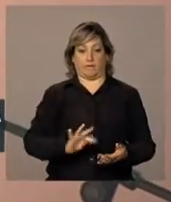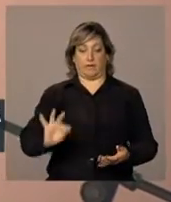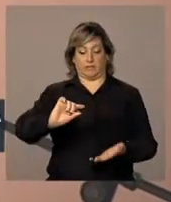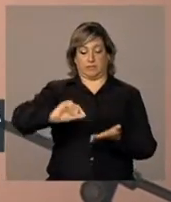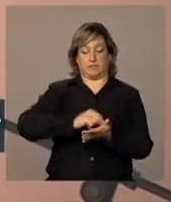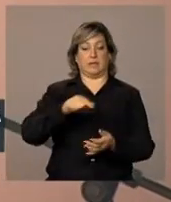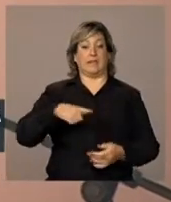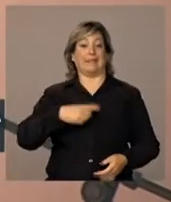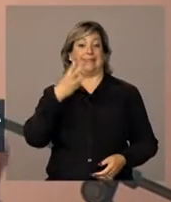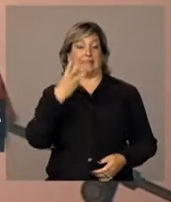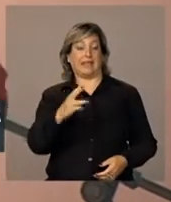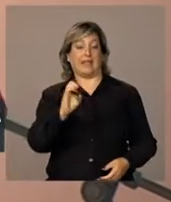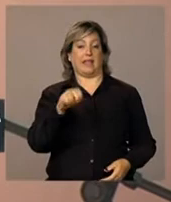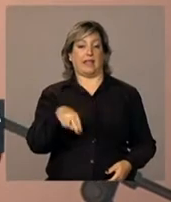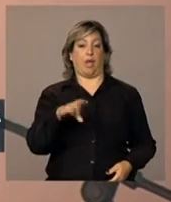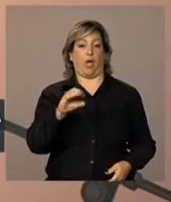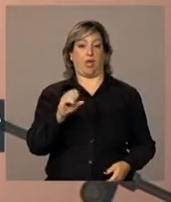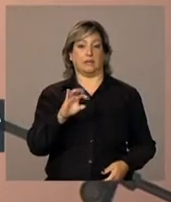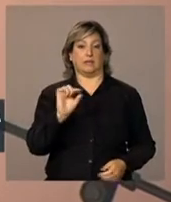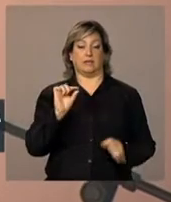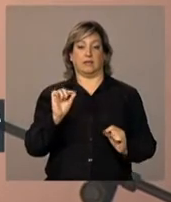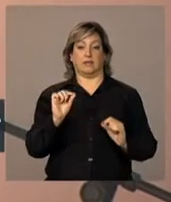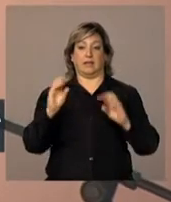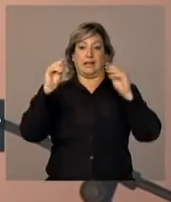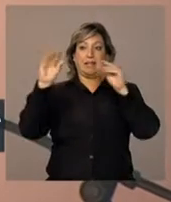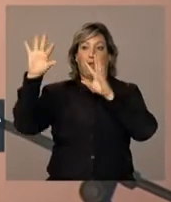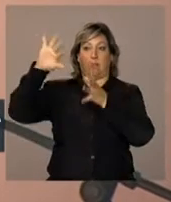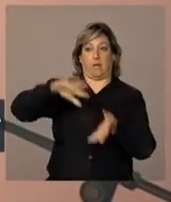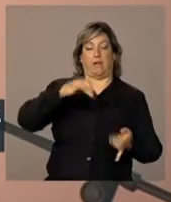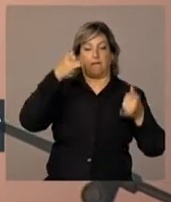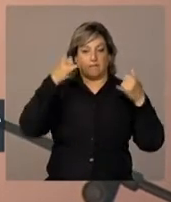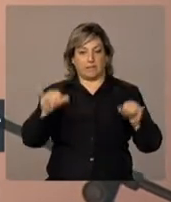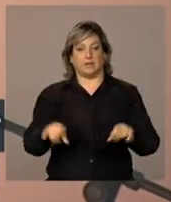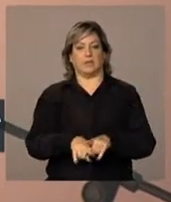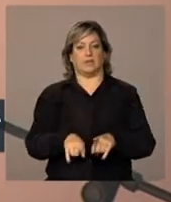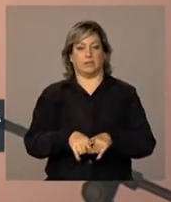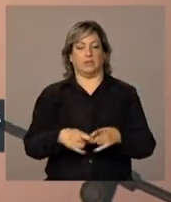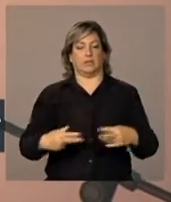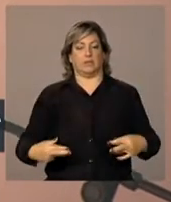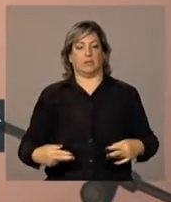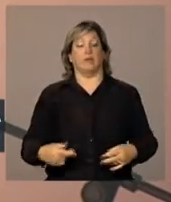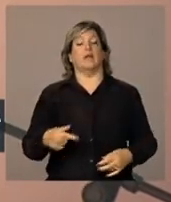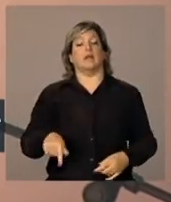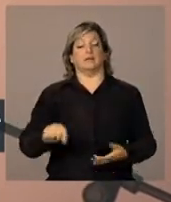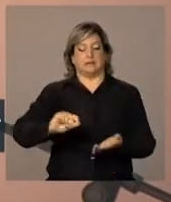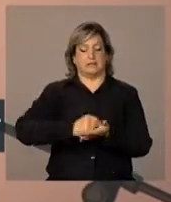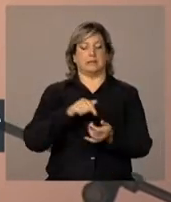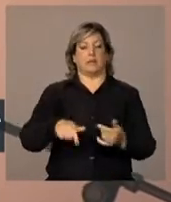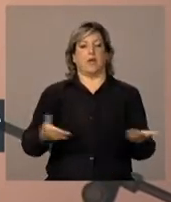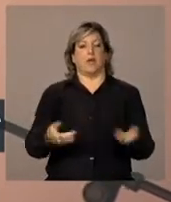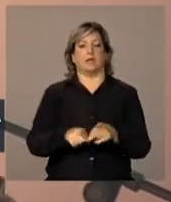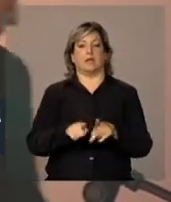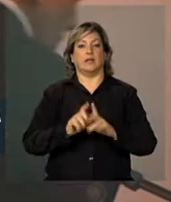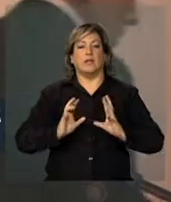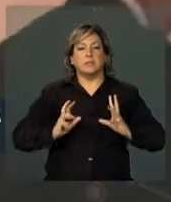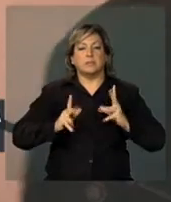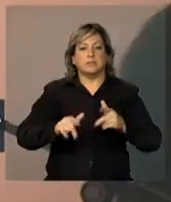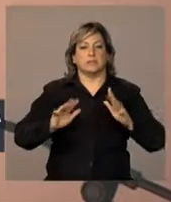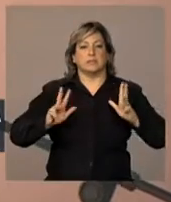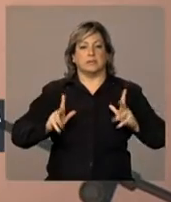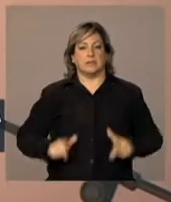encostas. Está assinando aqui hoje também drenagem